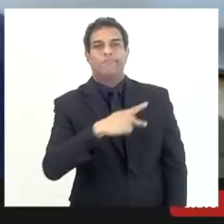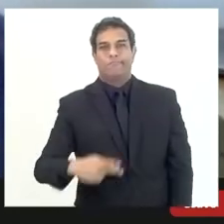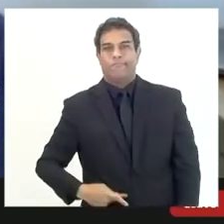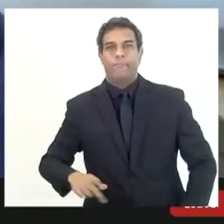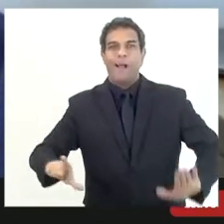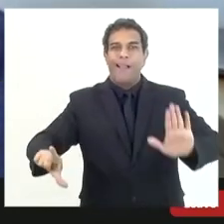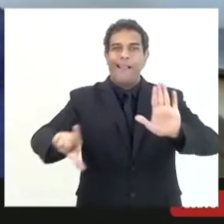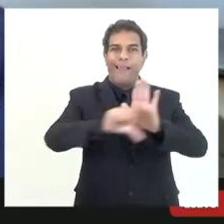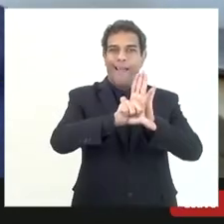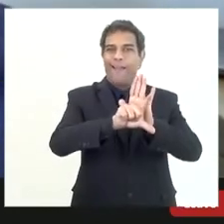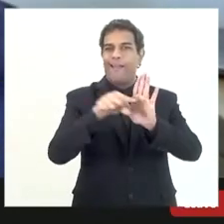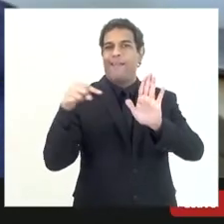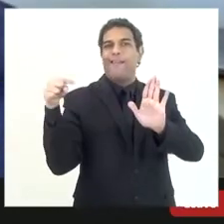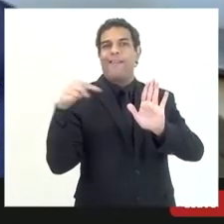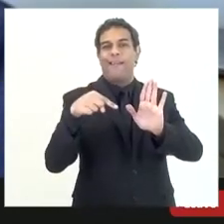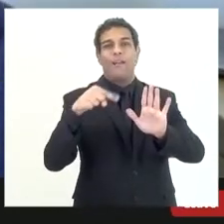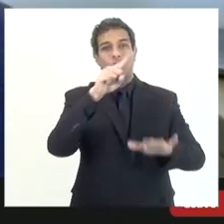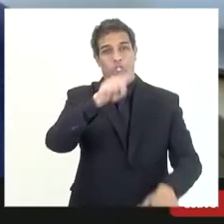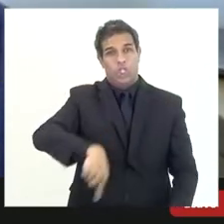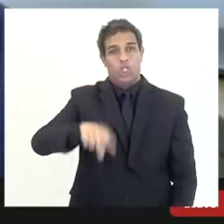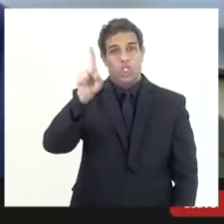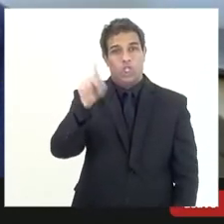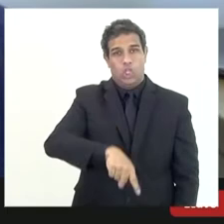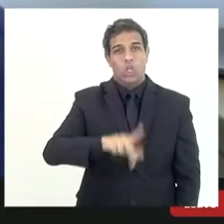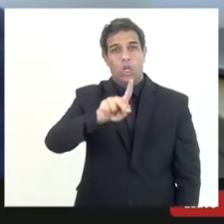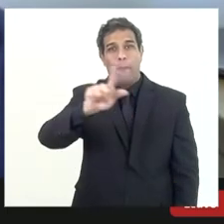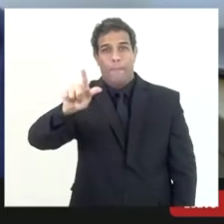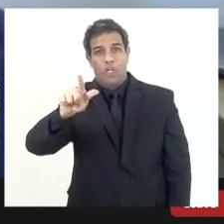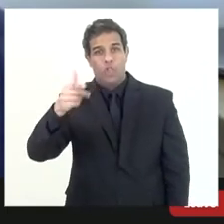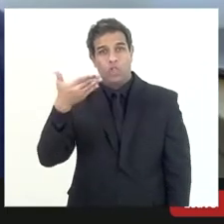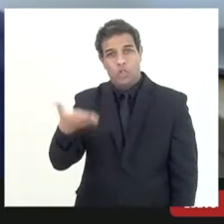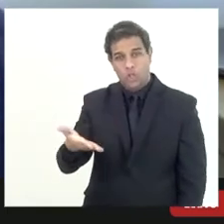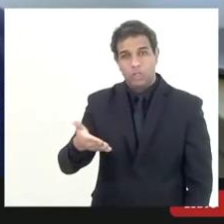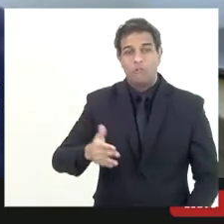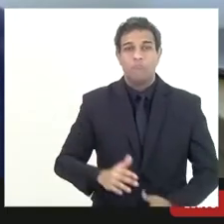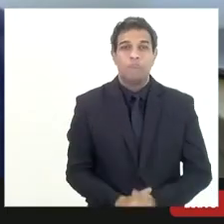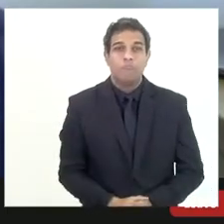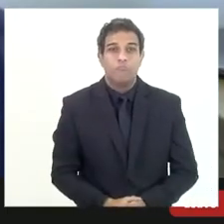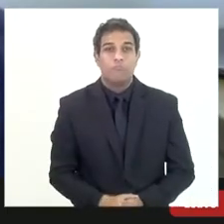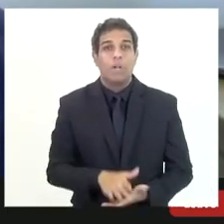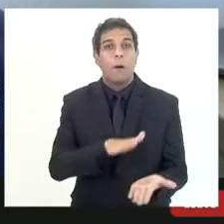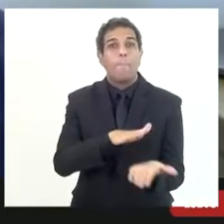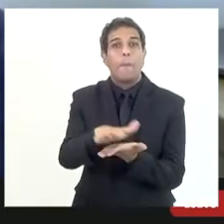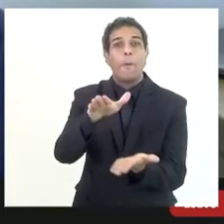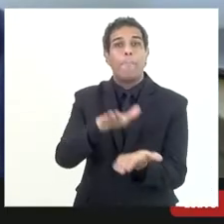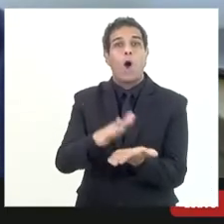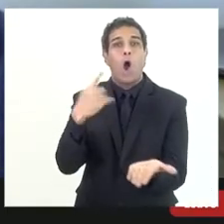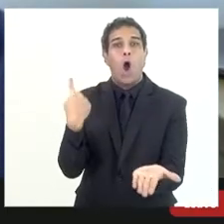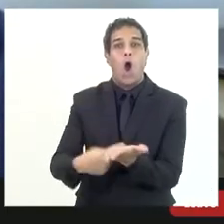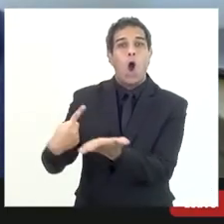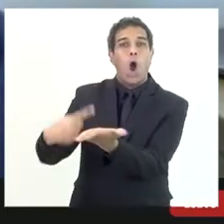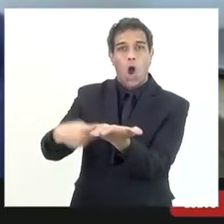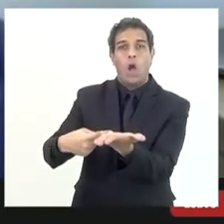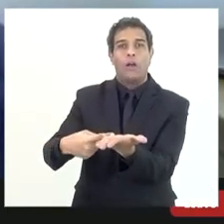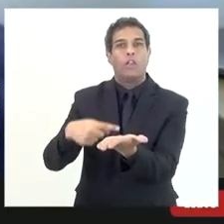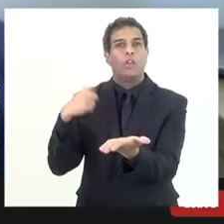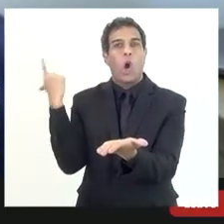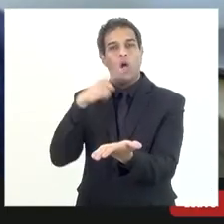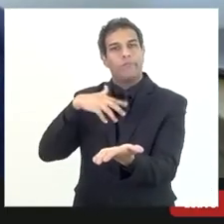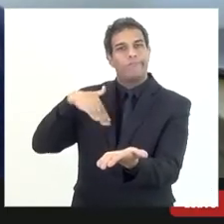declarada aqui no TJ está inconstitucional para publicar o acordo correndo atrás